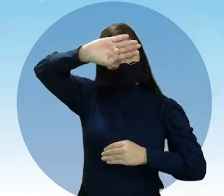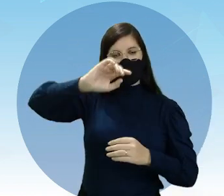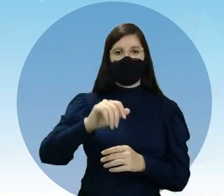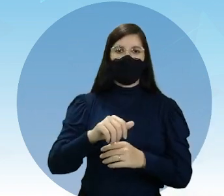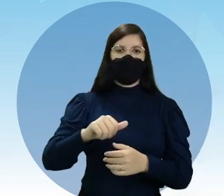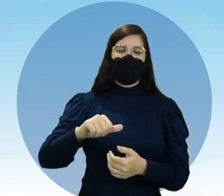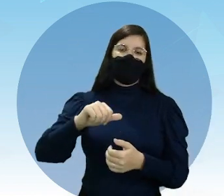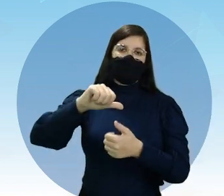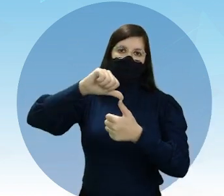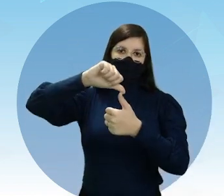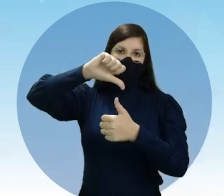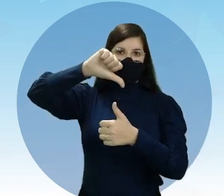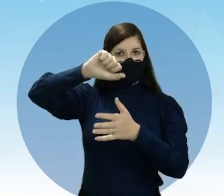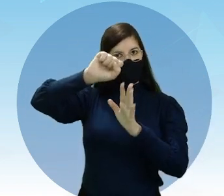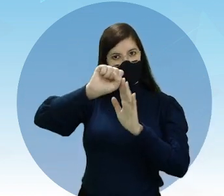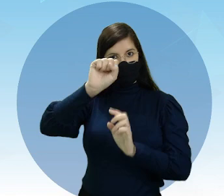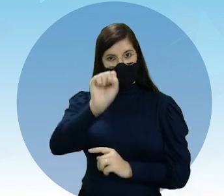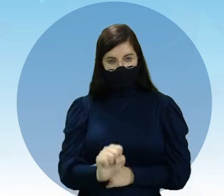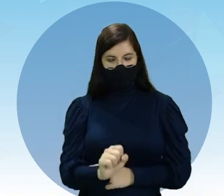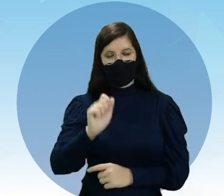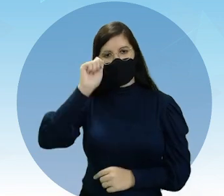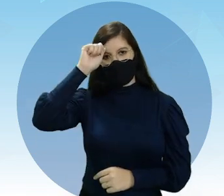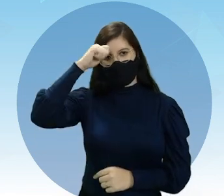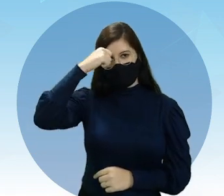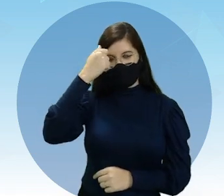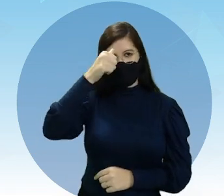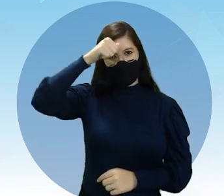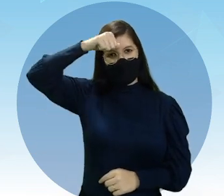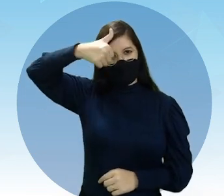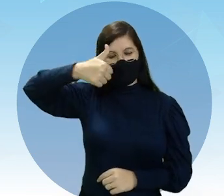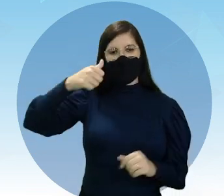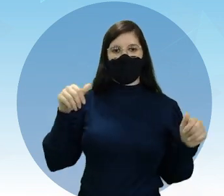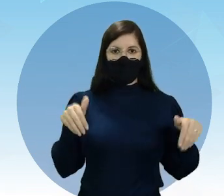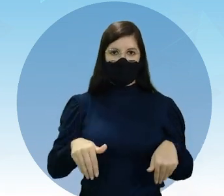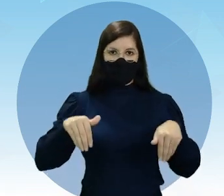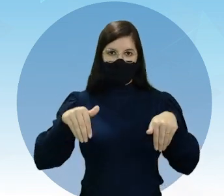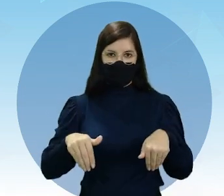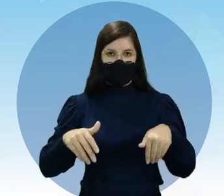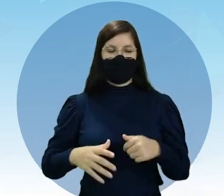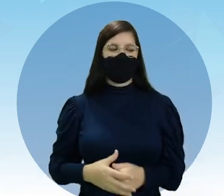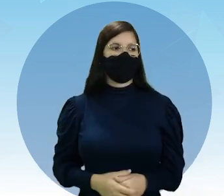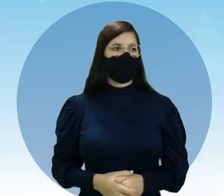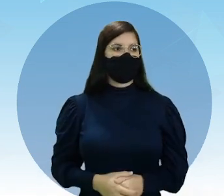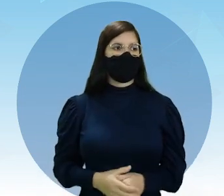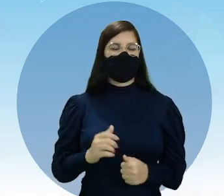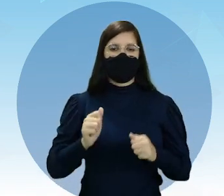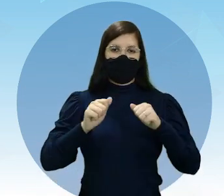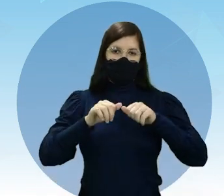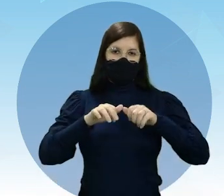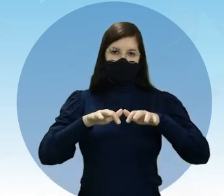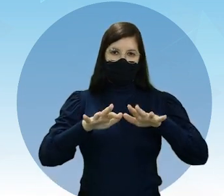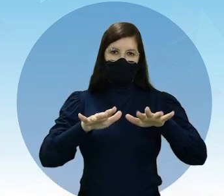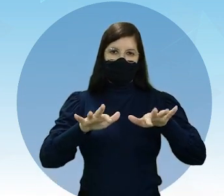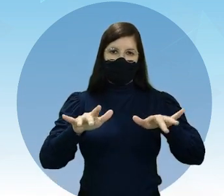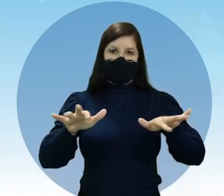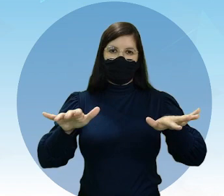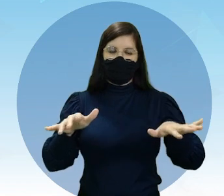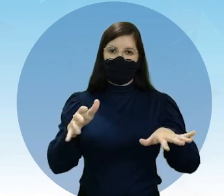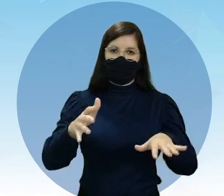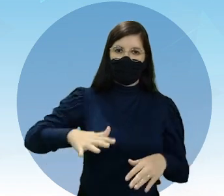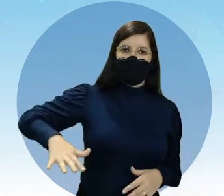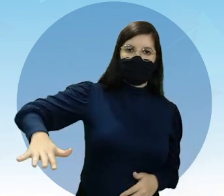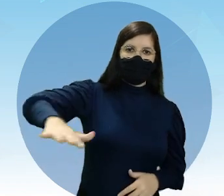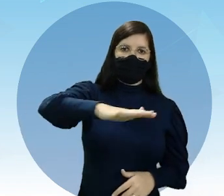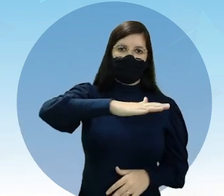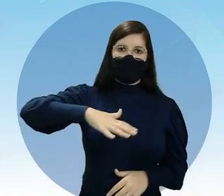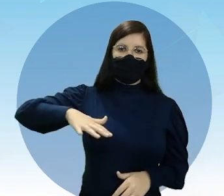Sul, África, Índia e Austrália. E com a criação de um novo oceano